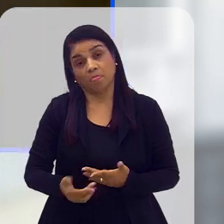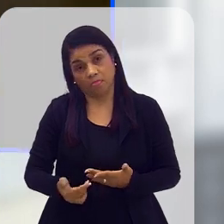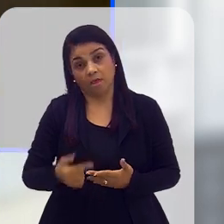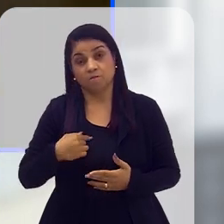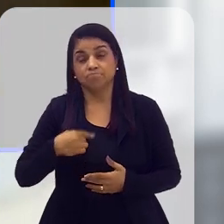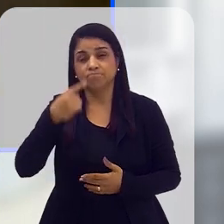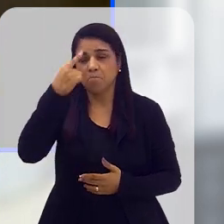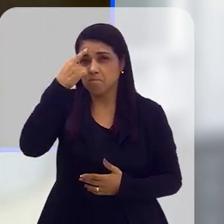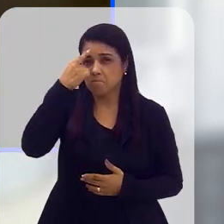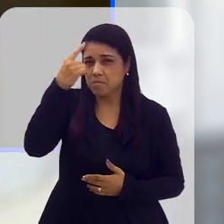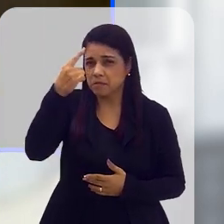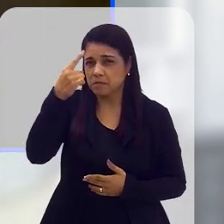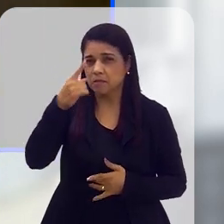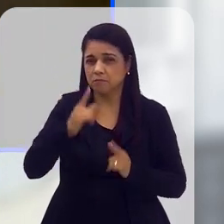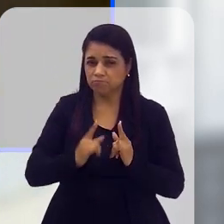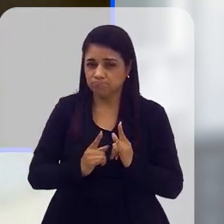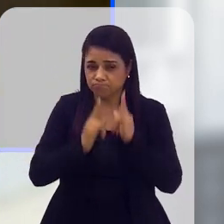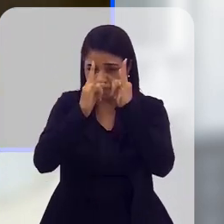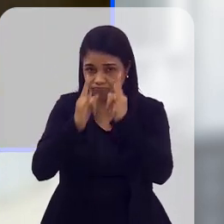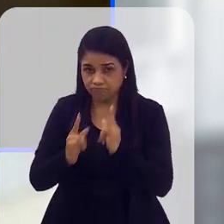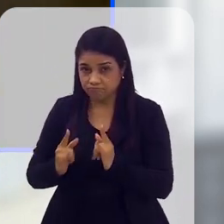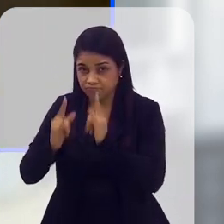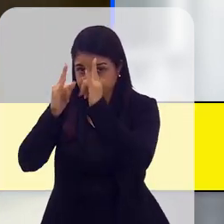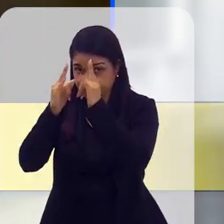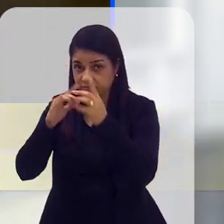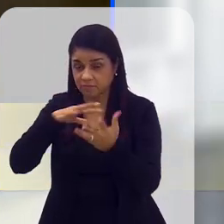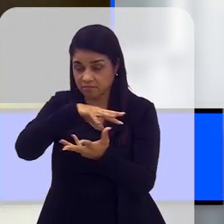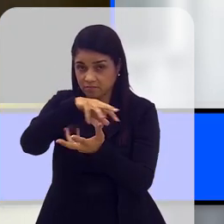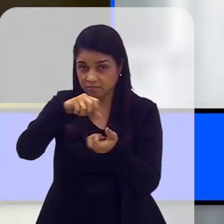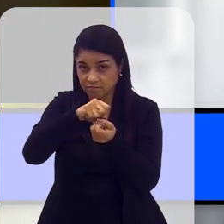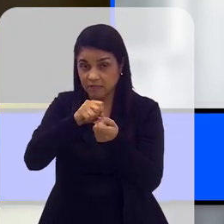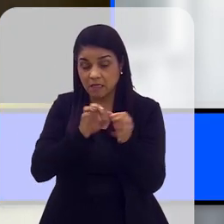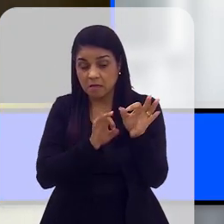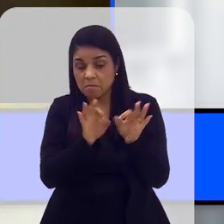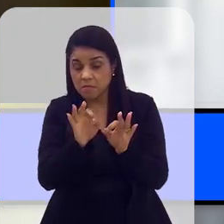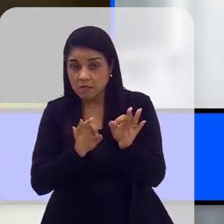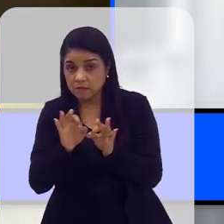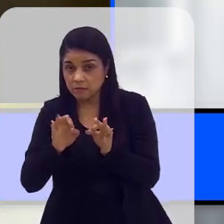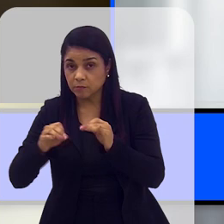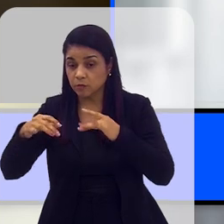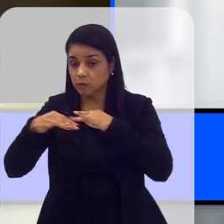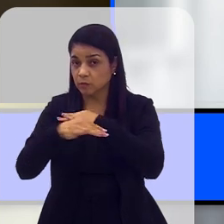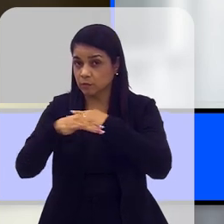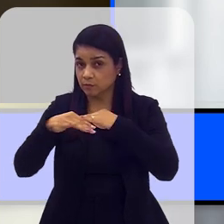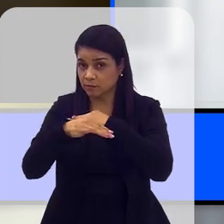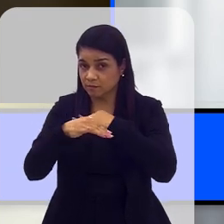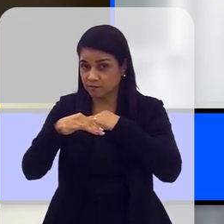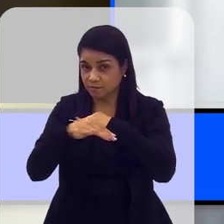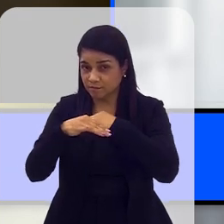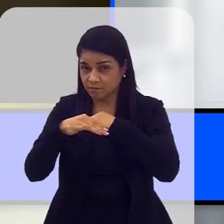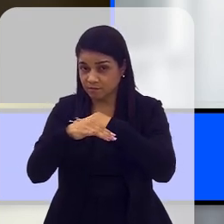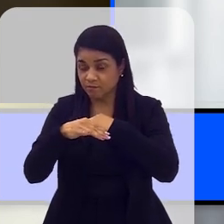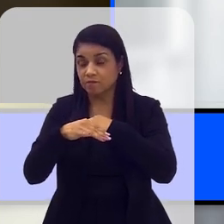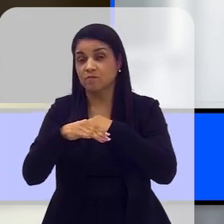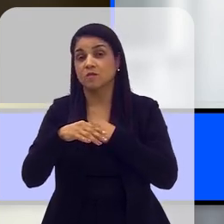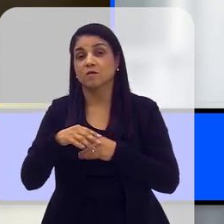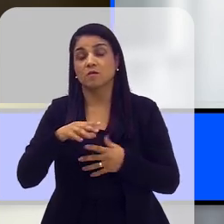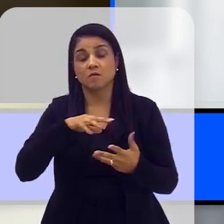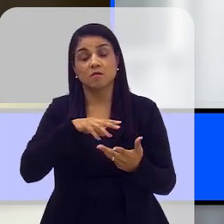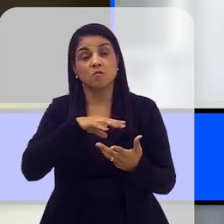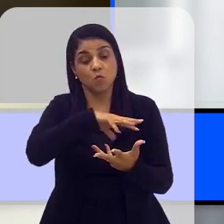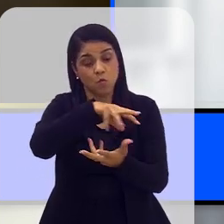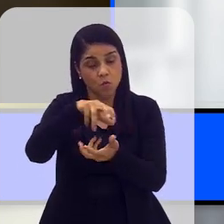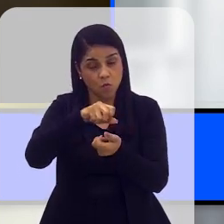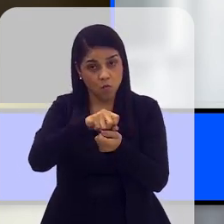Primeiramente, pensando em construções sustentáveis e planejamento ambiental urbano. O planejamento ambiental urbano